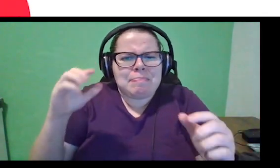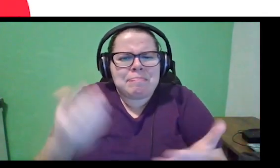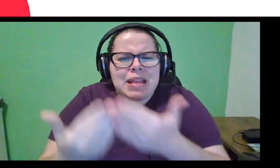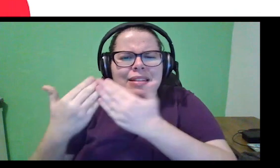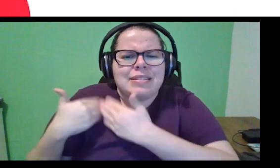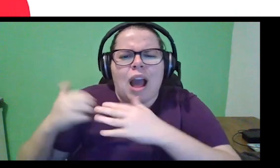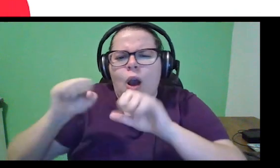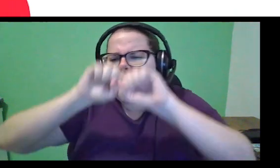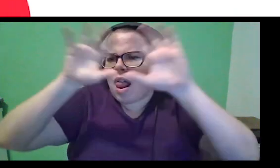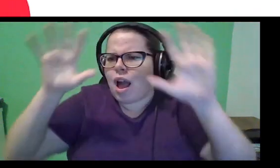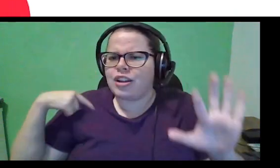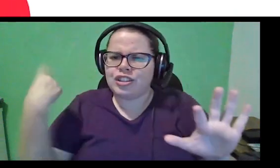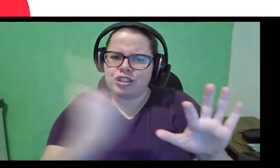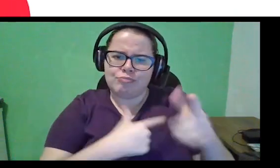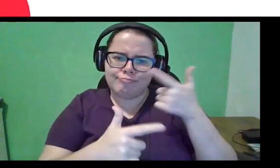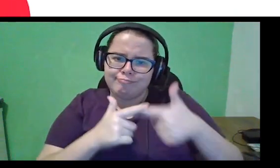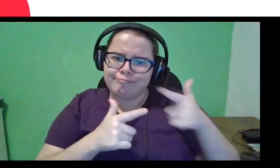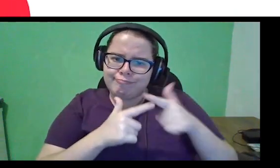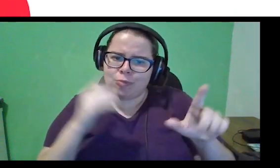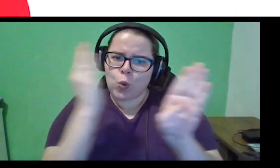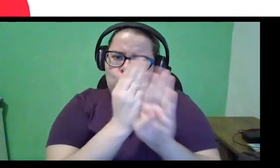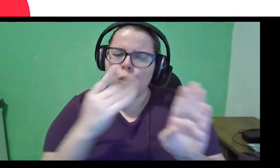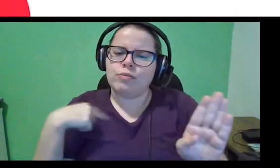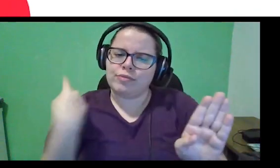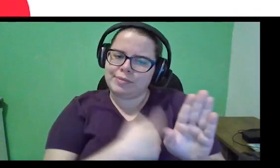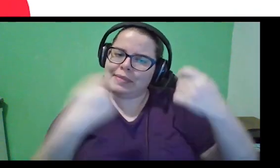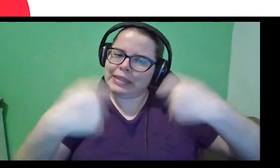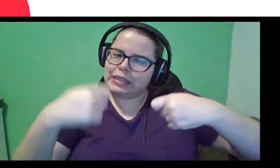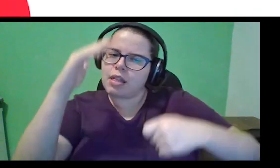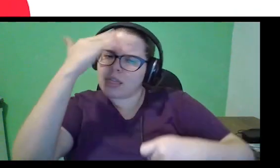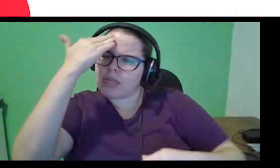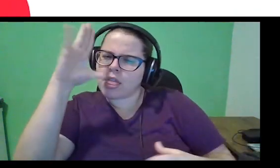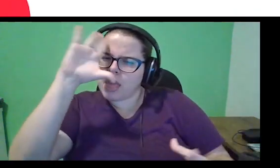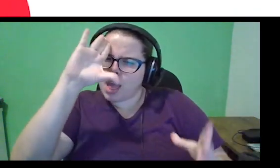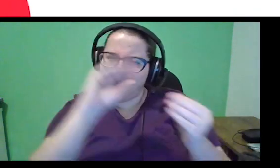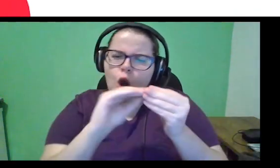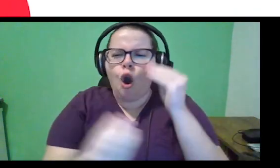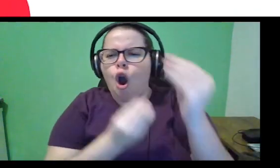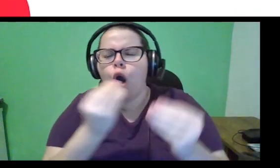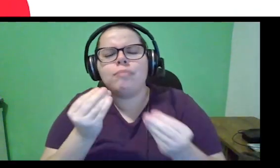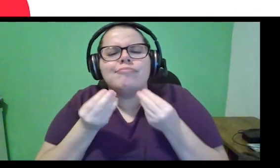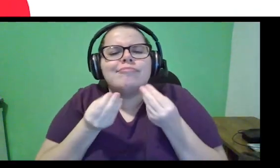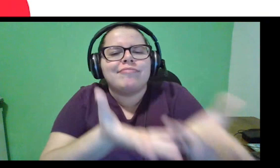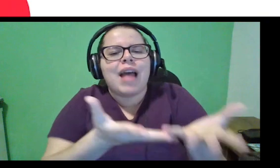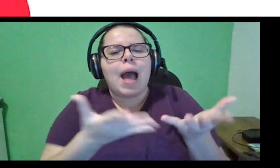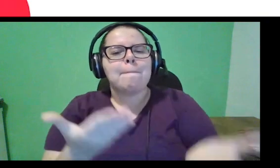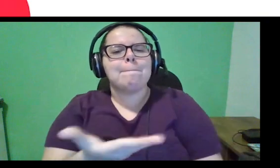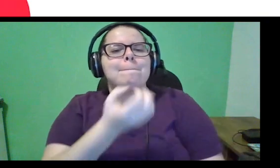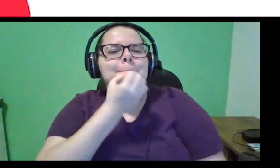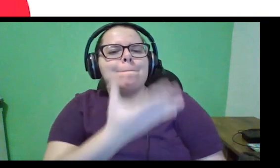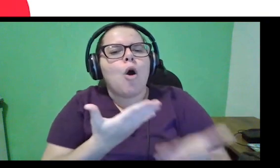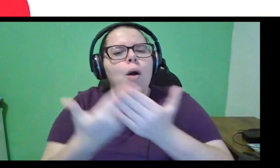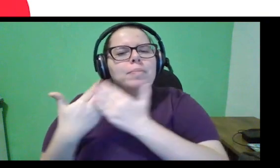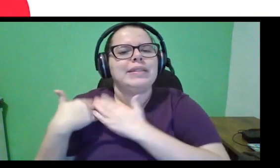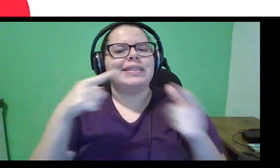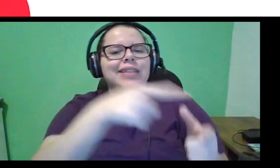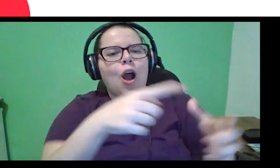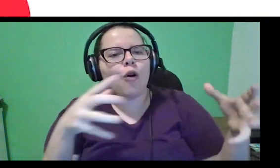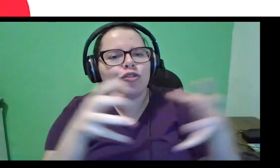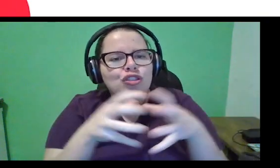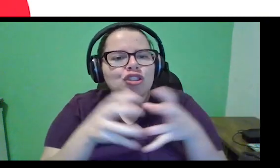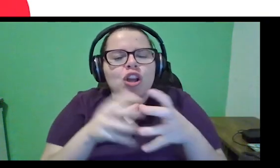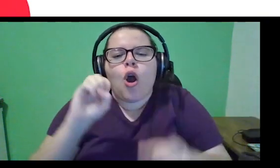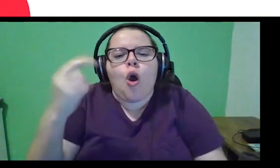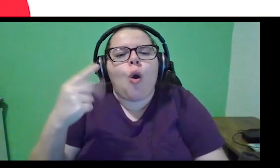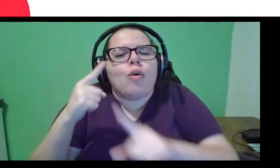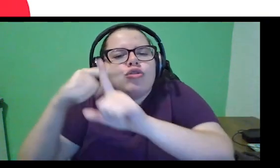eu tenho um problema em relação a isso, e aí a gente precisa entender como dar uma boa missão para esse time, né? Se é construir ou